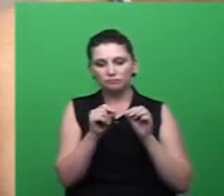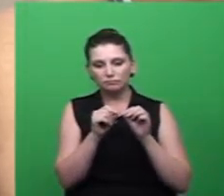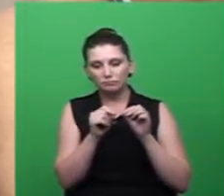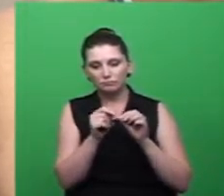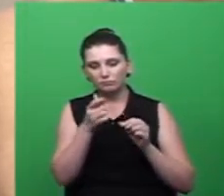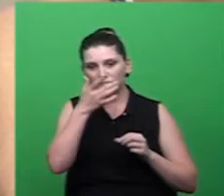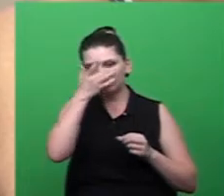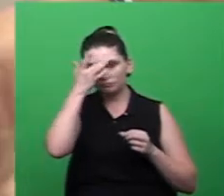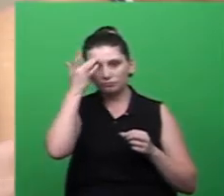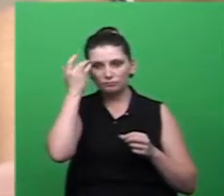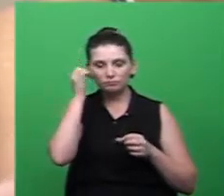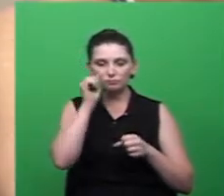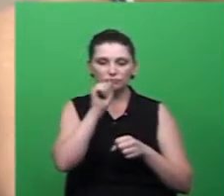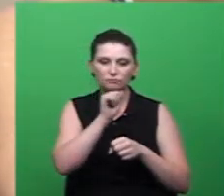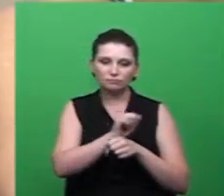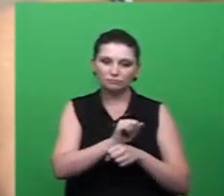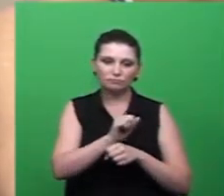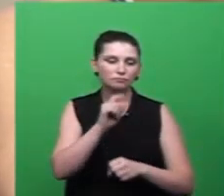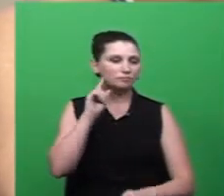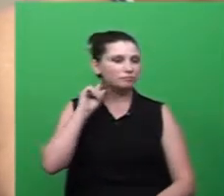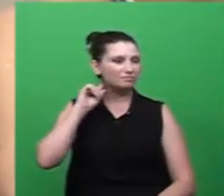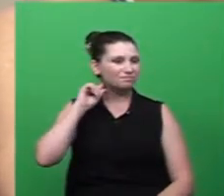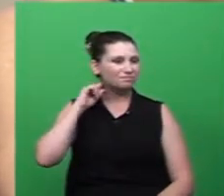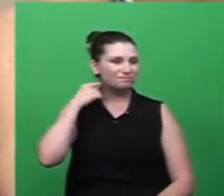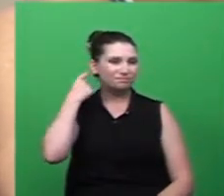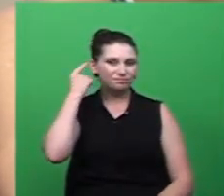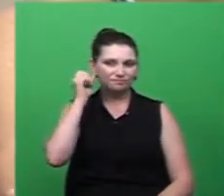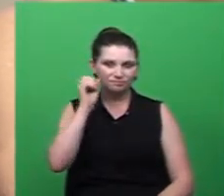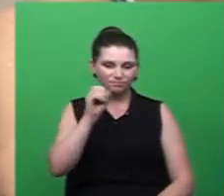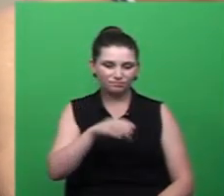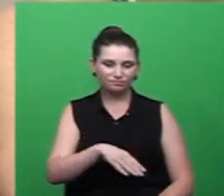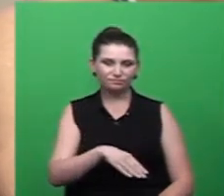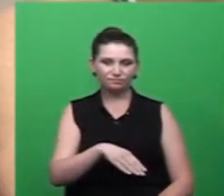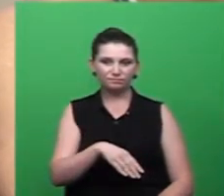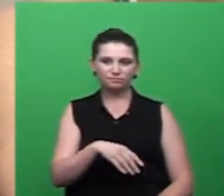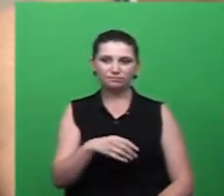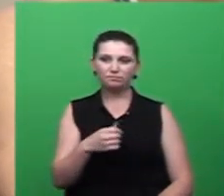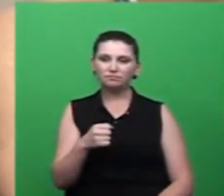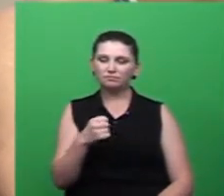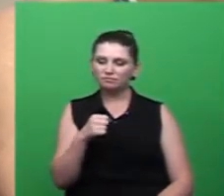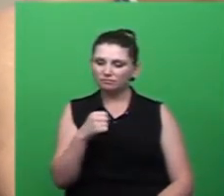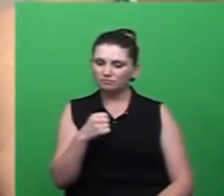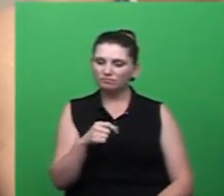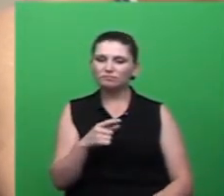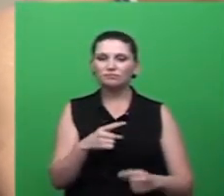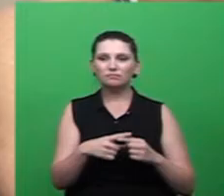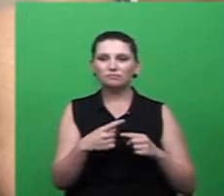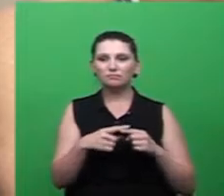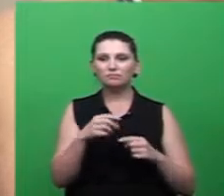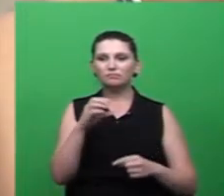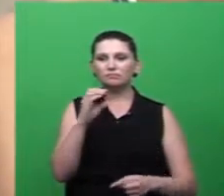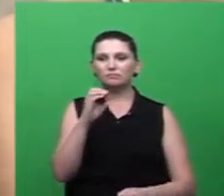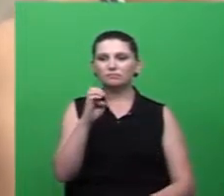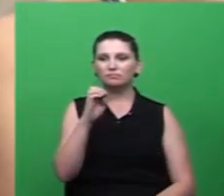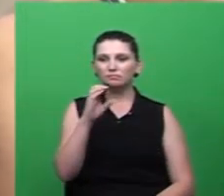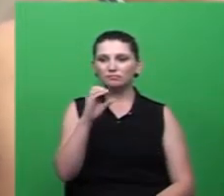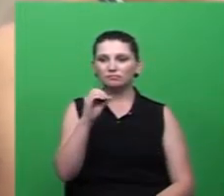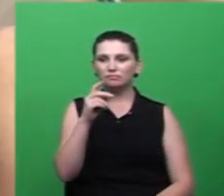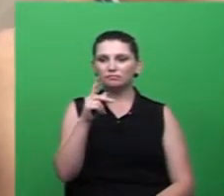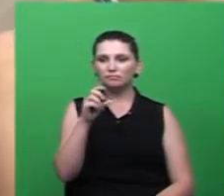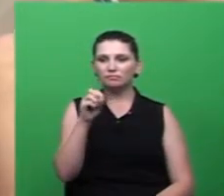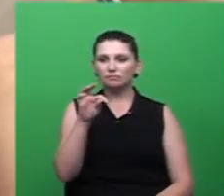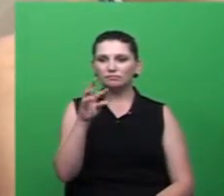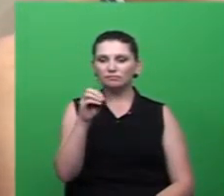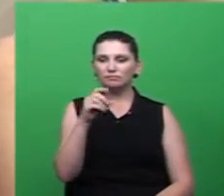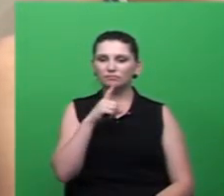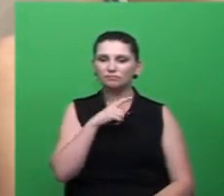parem de jogar nesses terrenos baldios os móveis inservíveis porque o ecoponto também pega e dá o destino